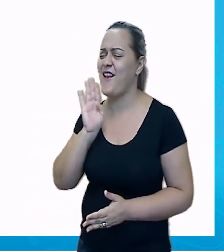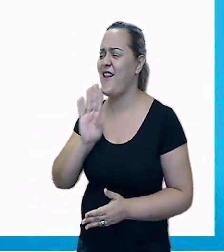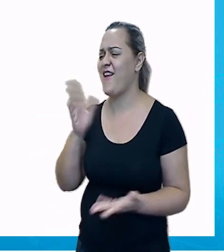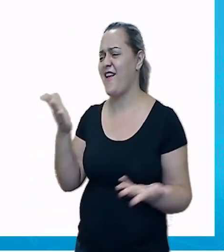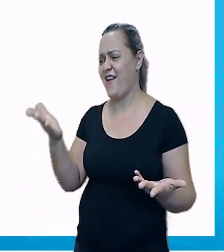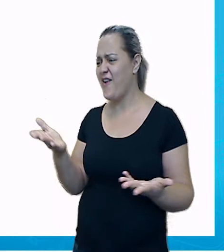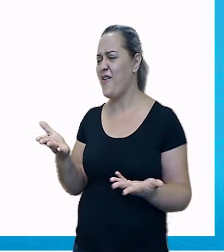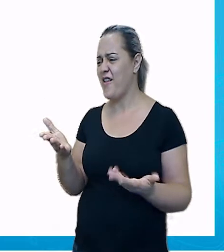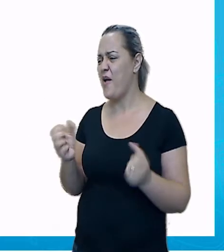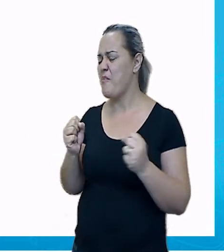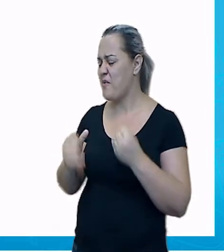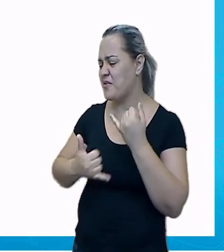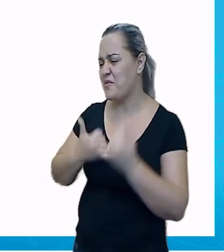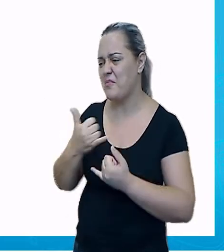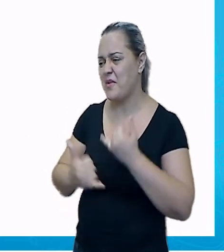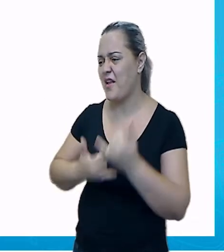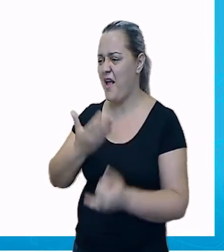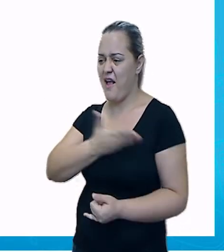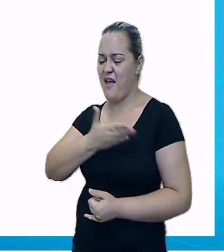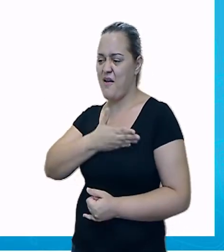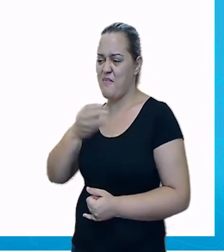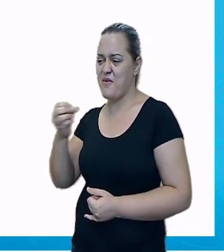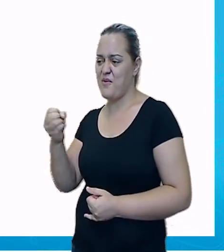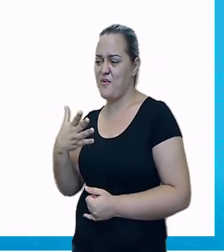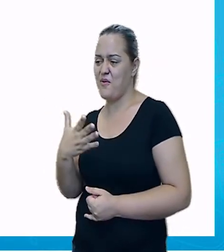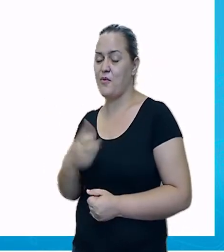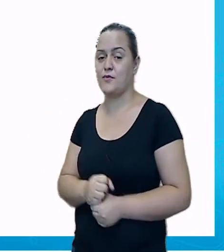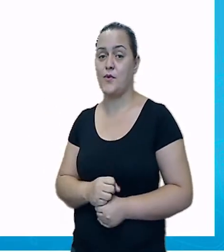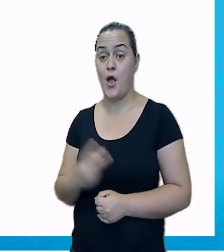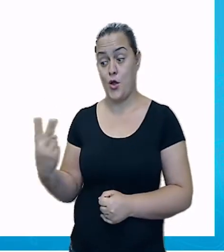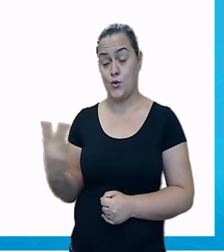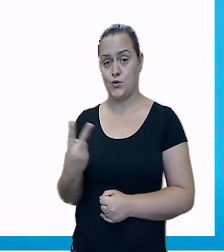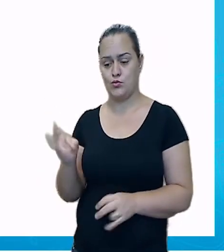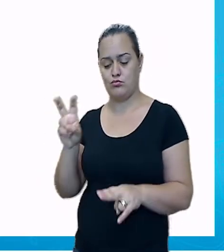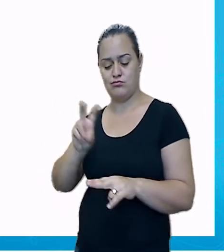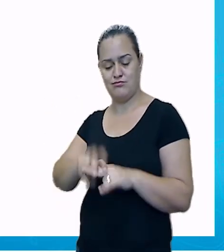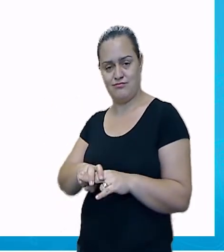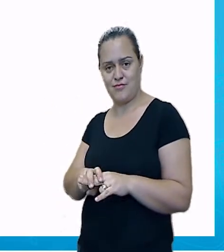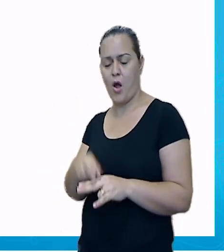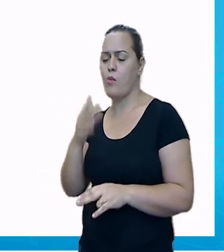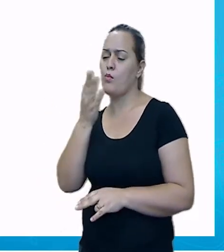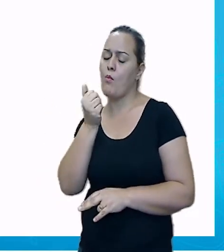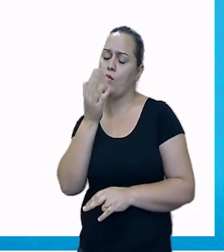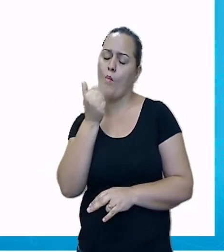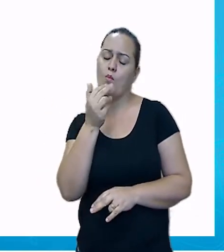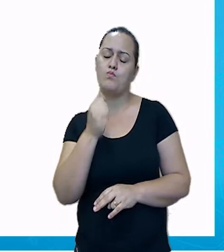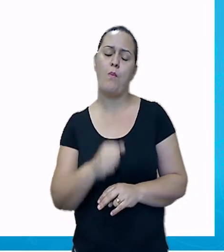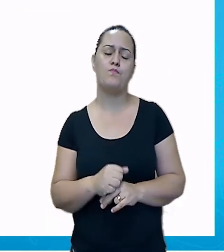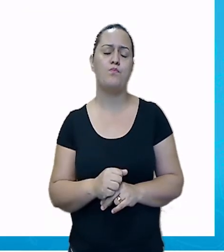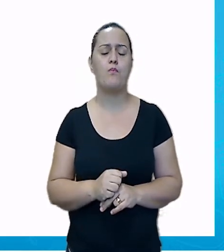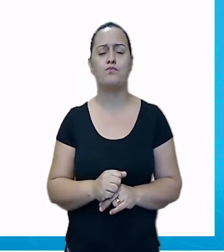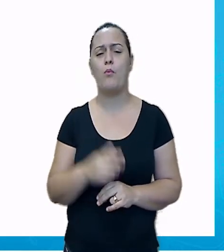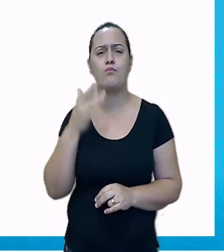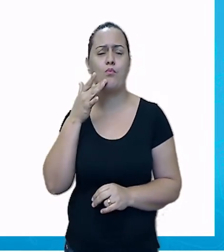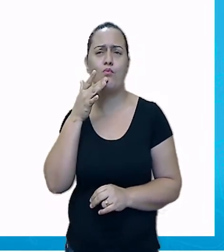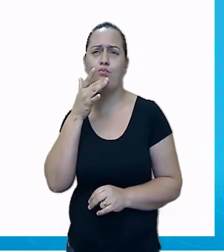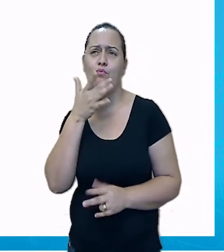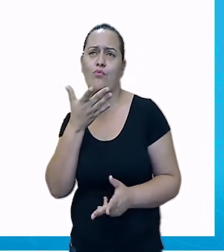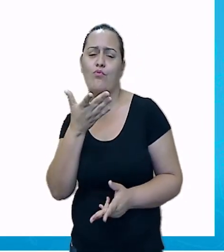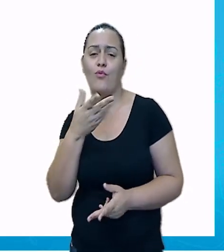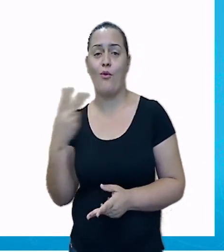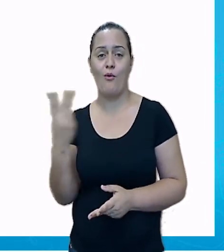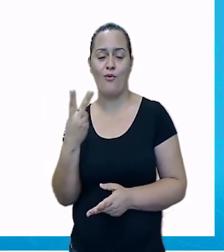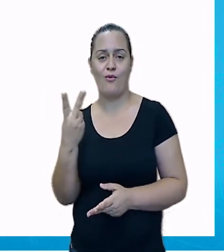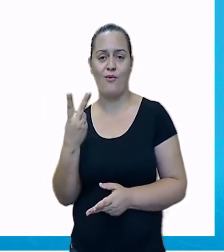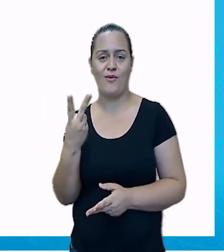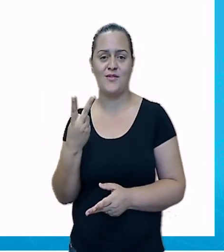lanches, sentados um ao lado do outro, antes de irem juntar-se aos seus amiguinhos. E